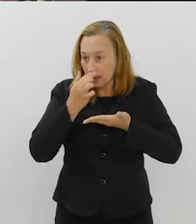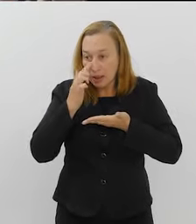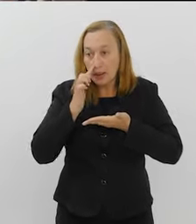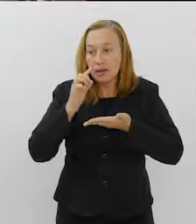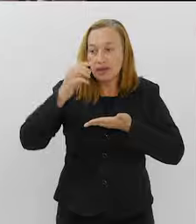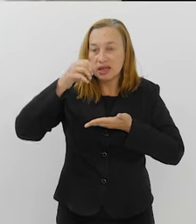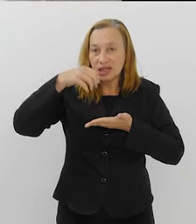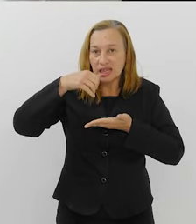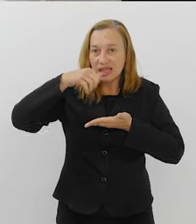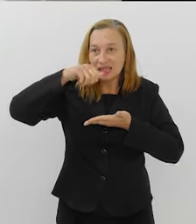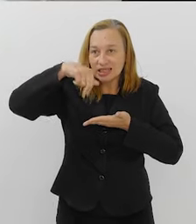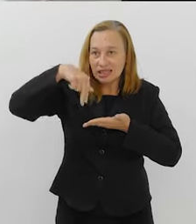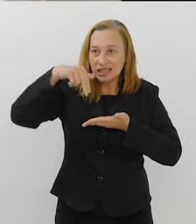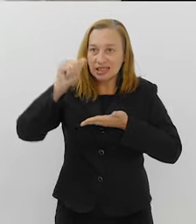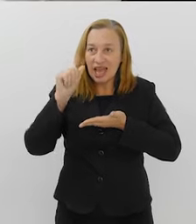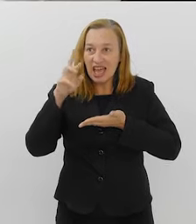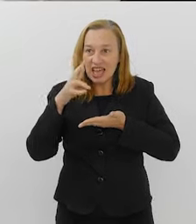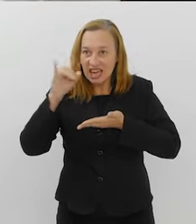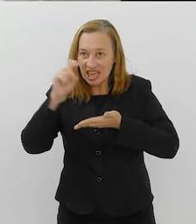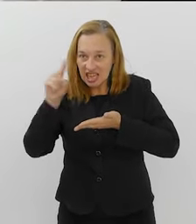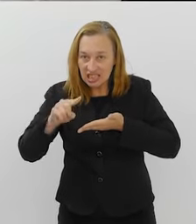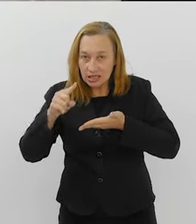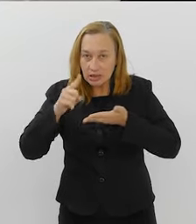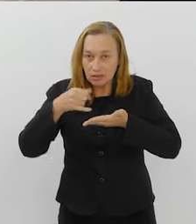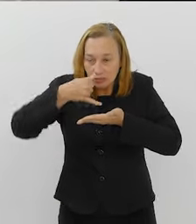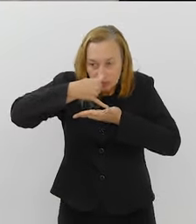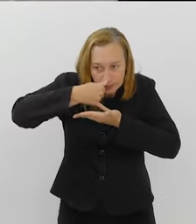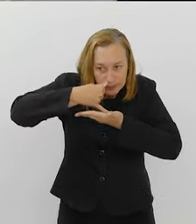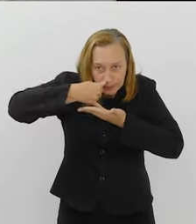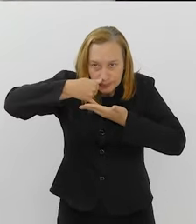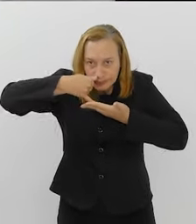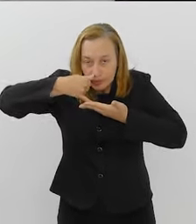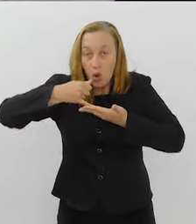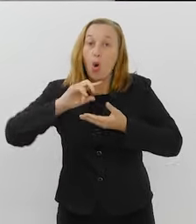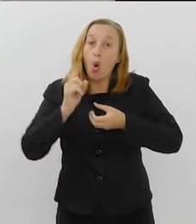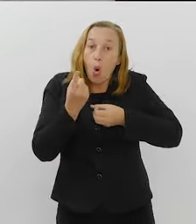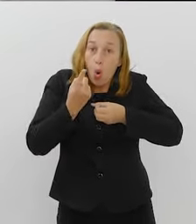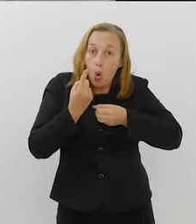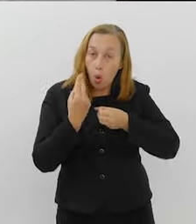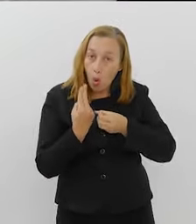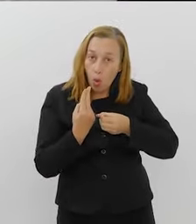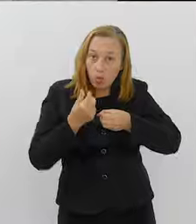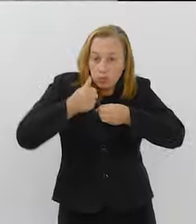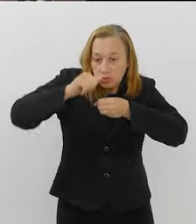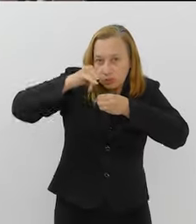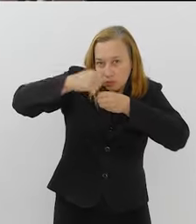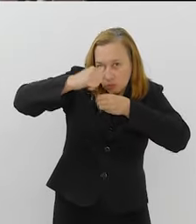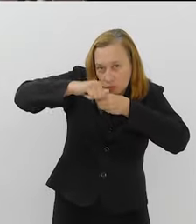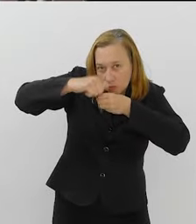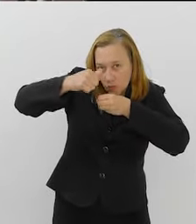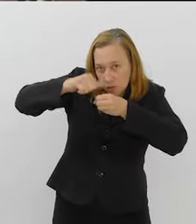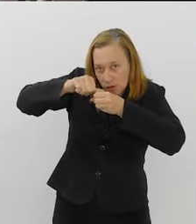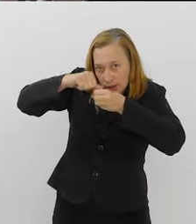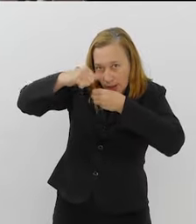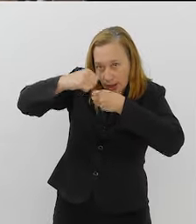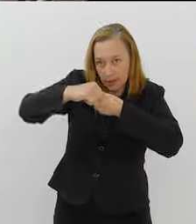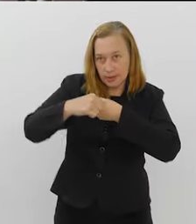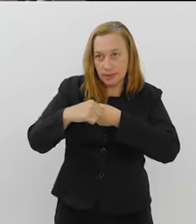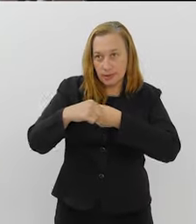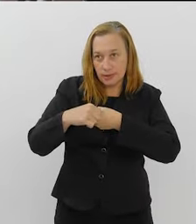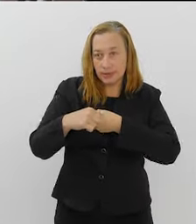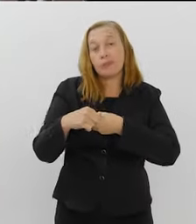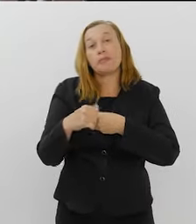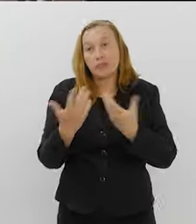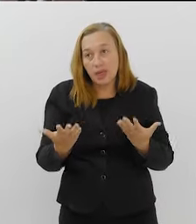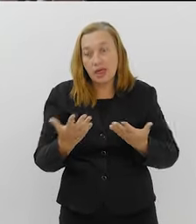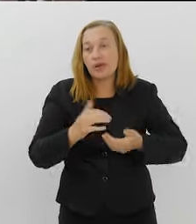Nariz, lação ou fumo, pelo crack, que também é cocaína. Então, pelo via oral, porque